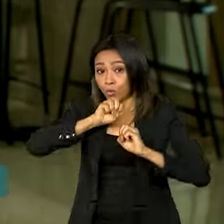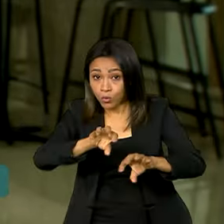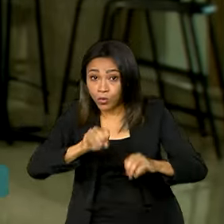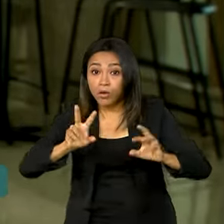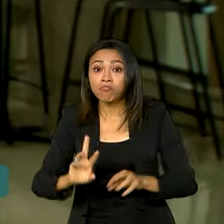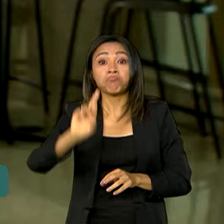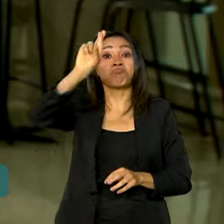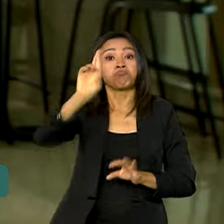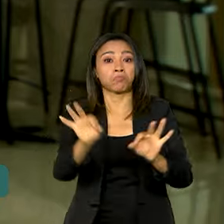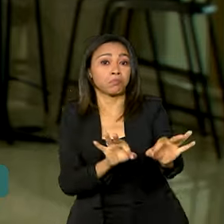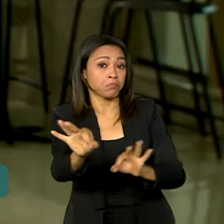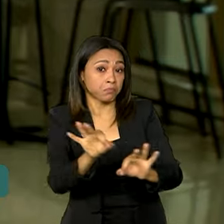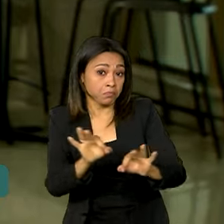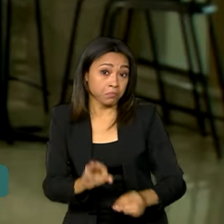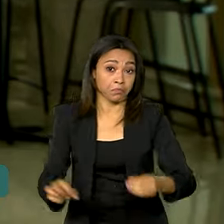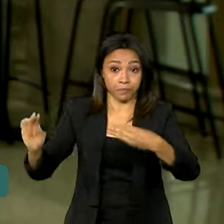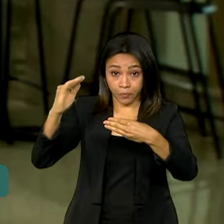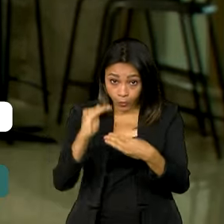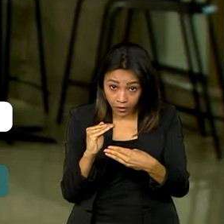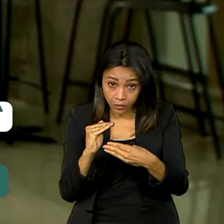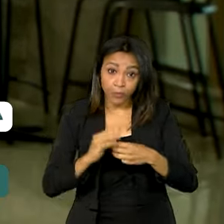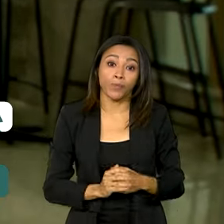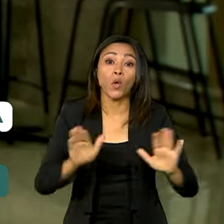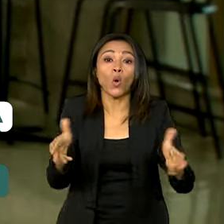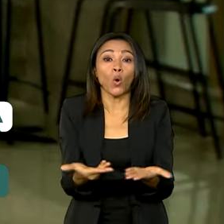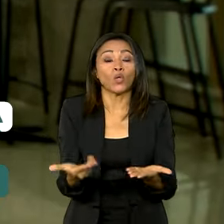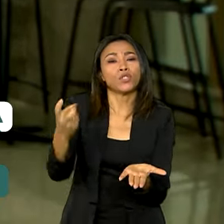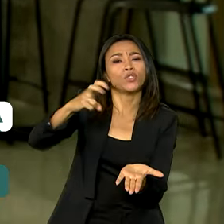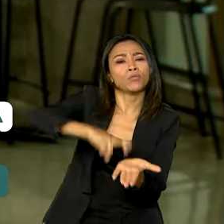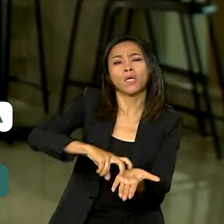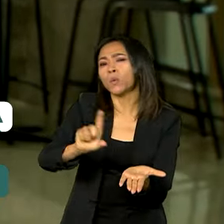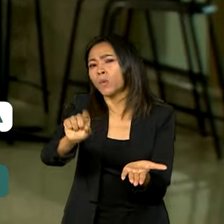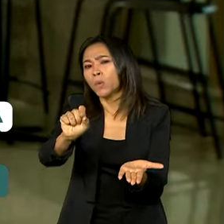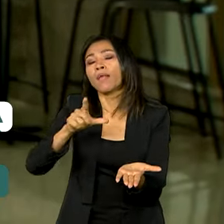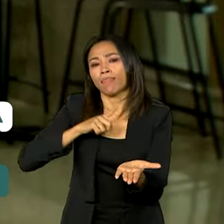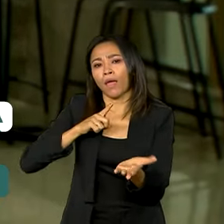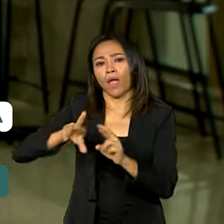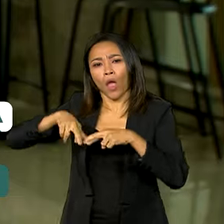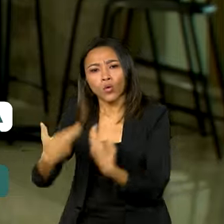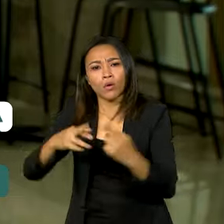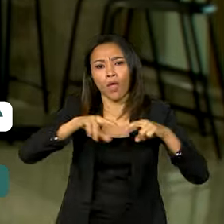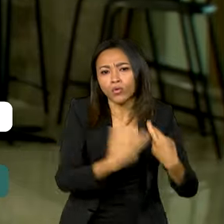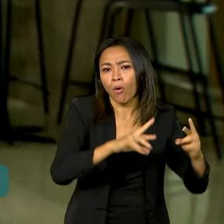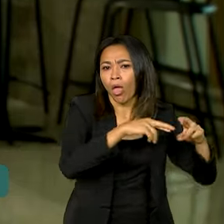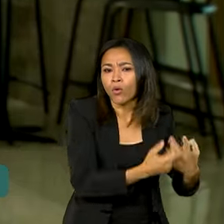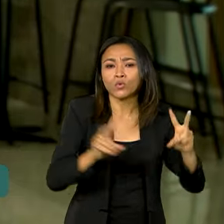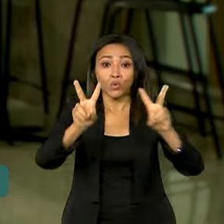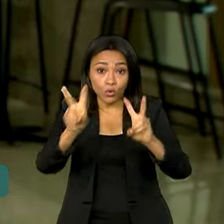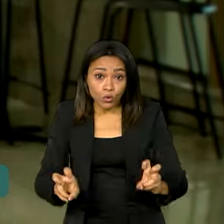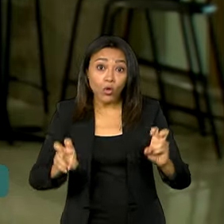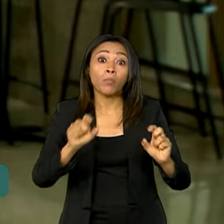Unesco. Na agenda de hoje, agora pela manhã, estão previstas sessões de revisão do